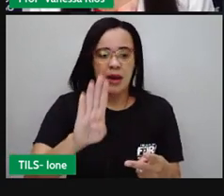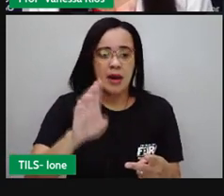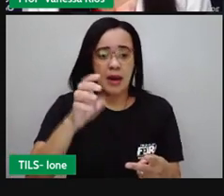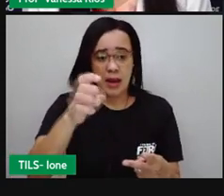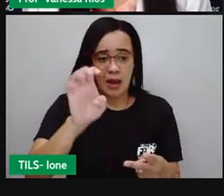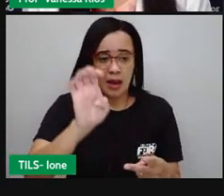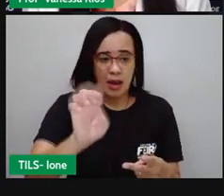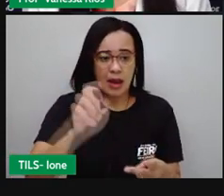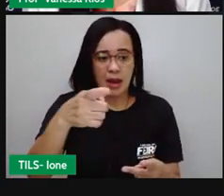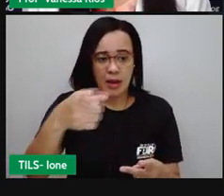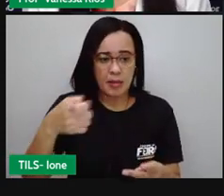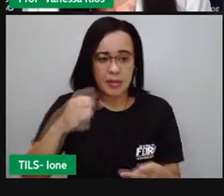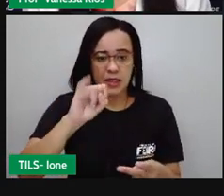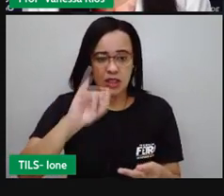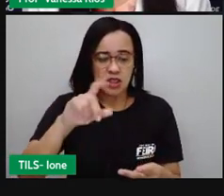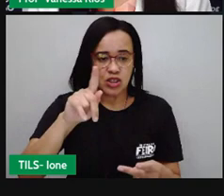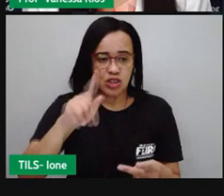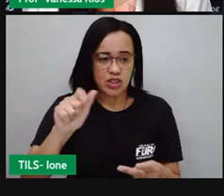uretra.